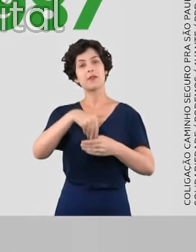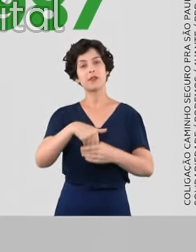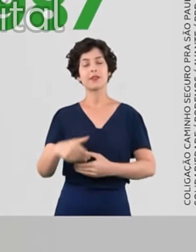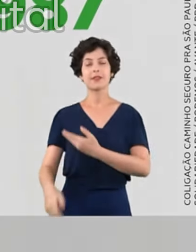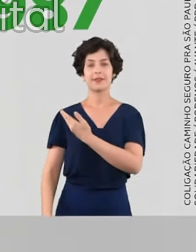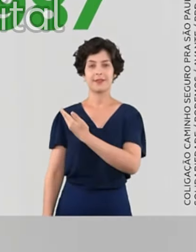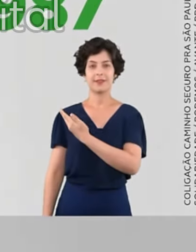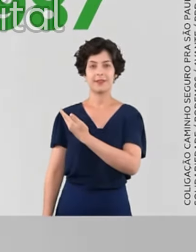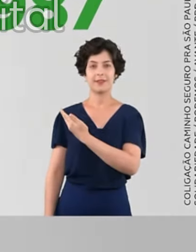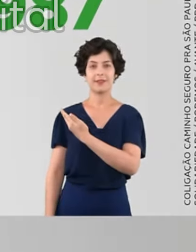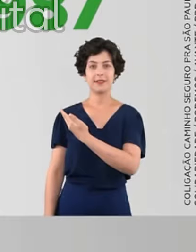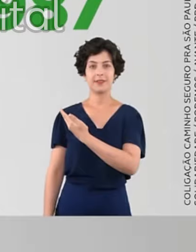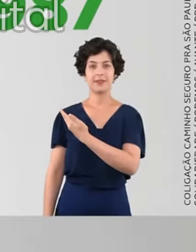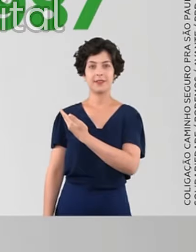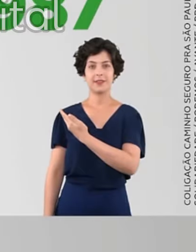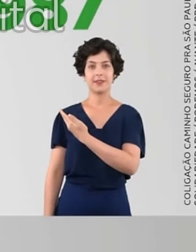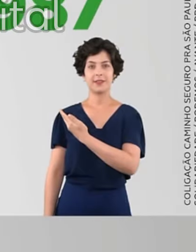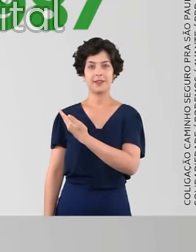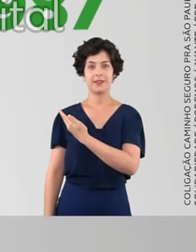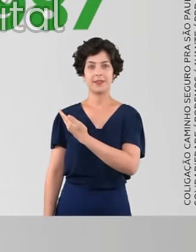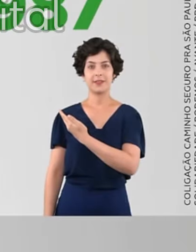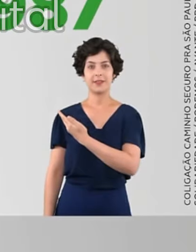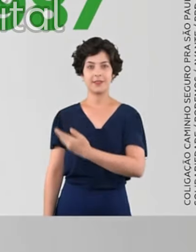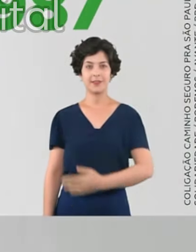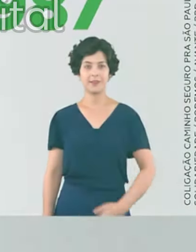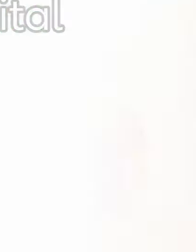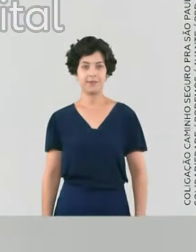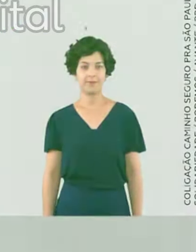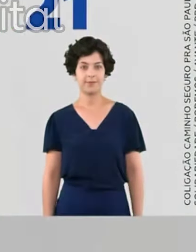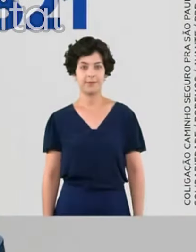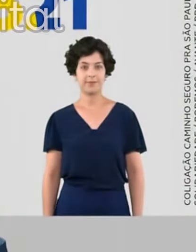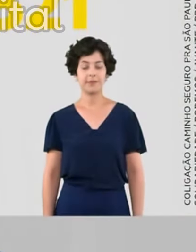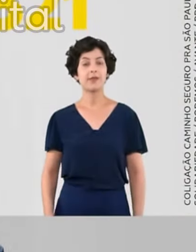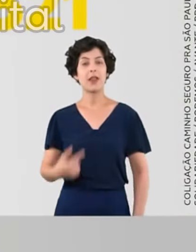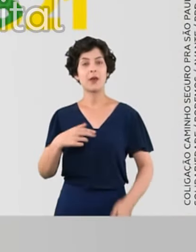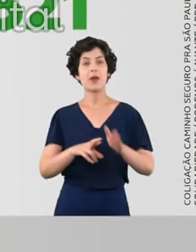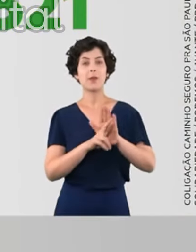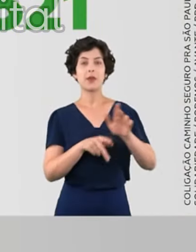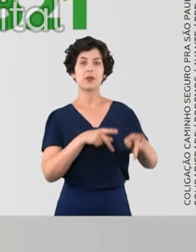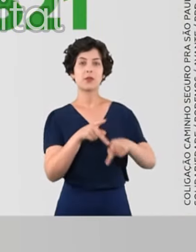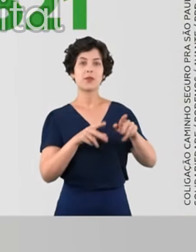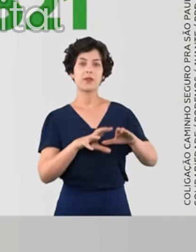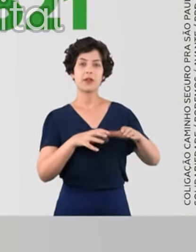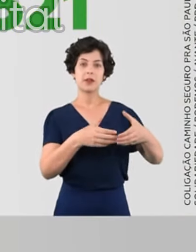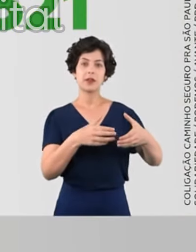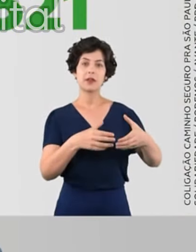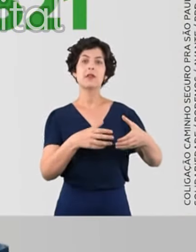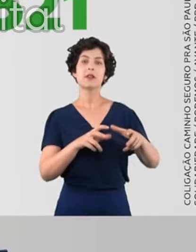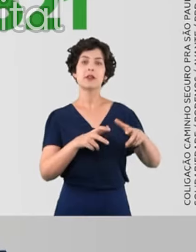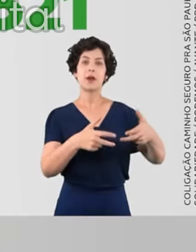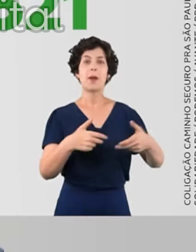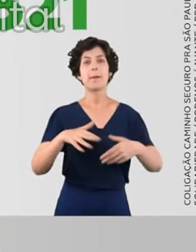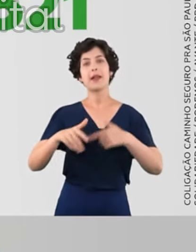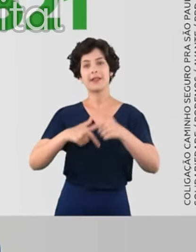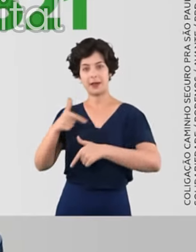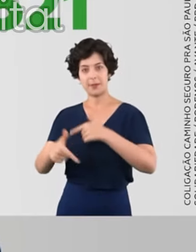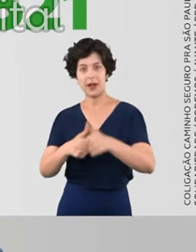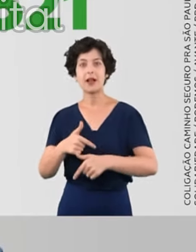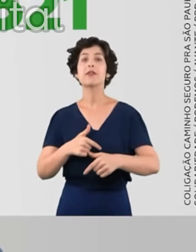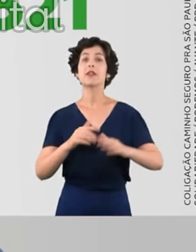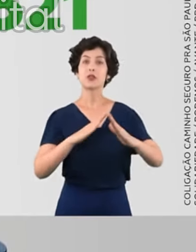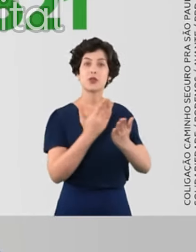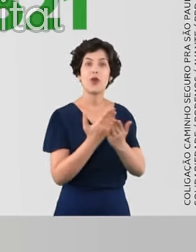voto. Silvânia Superação 7987. Serem a voz do povo na Câmara Municipal. Por mais empregos,